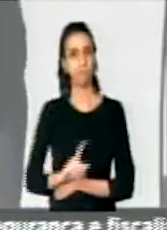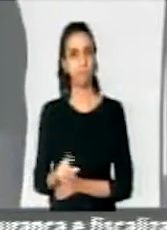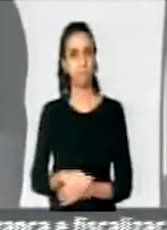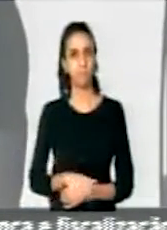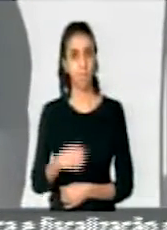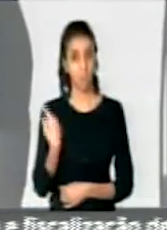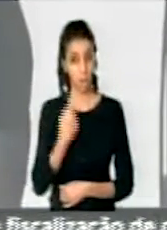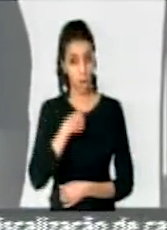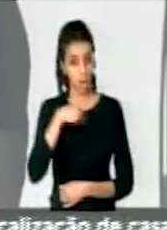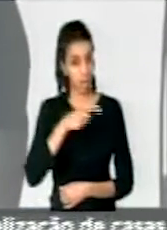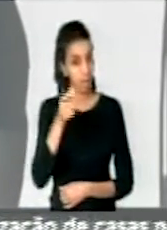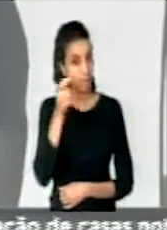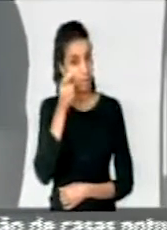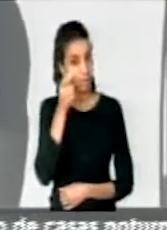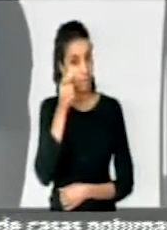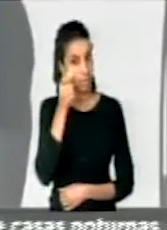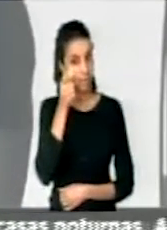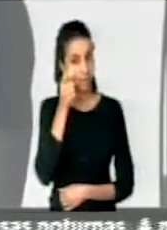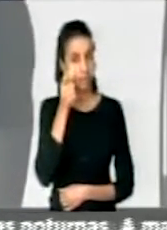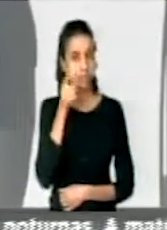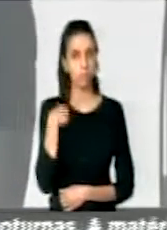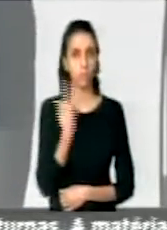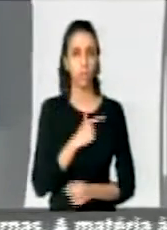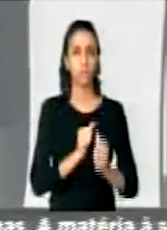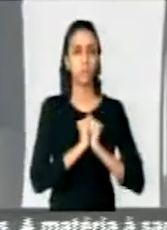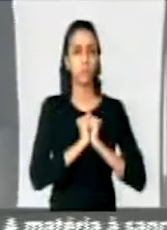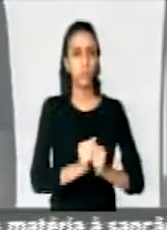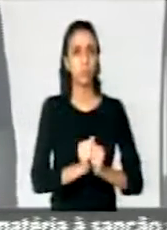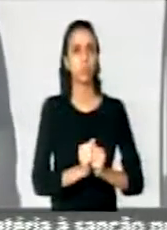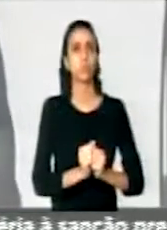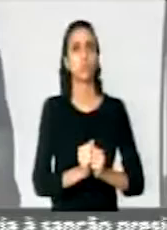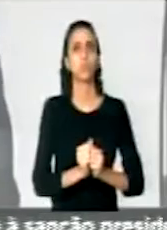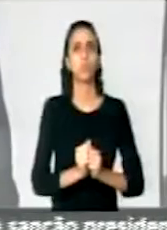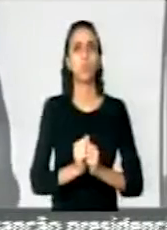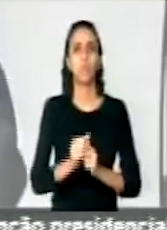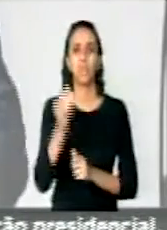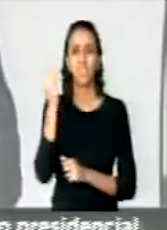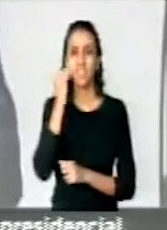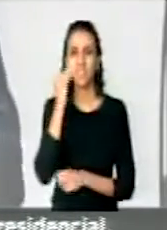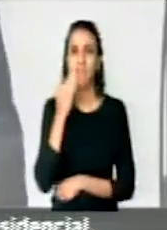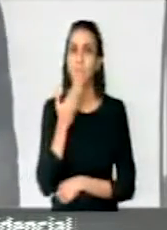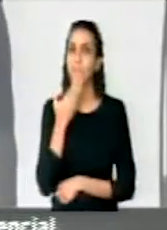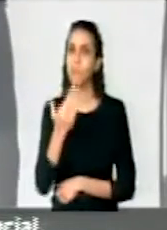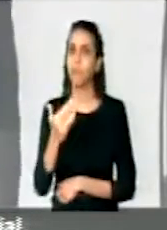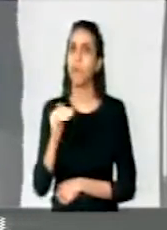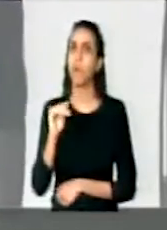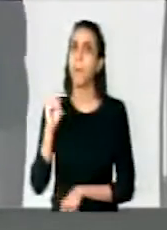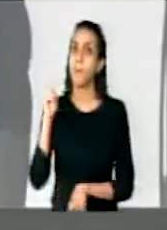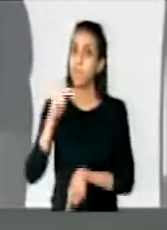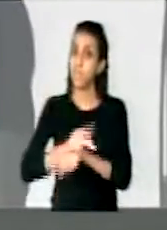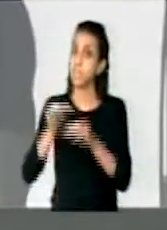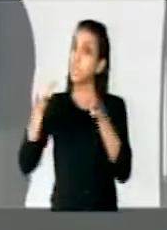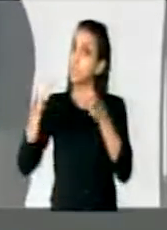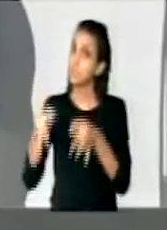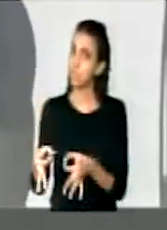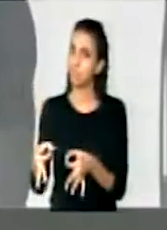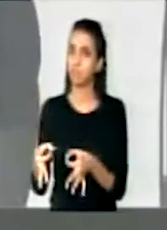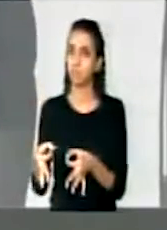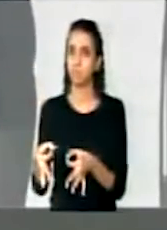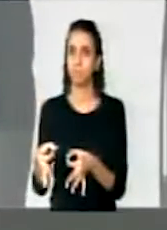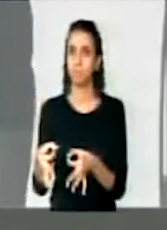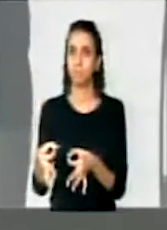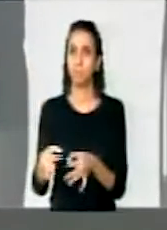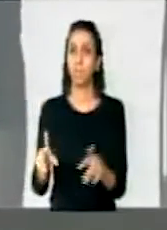aqui atentos para que a gente possa juntos brigarmos por uma reforma da Previdência justa e que privilegie de forma